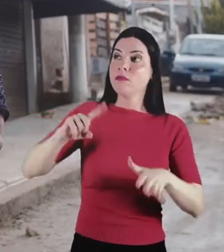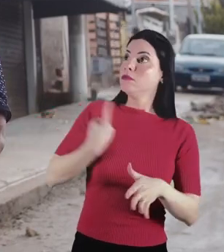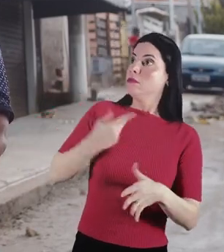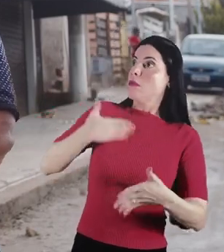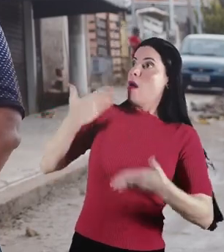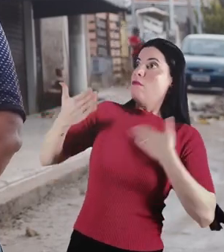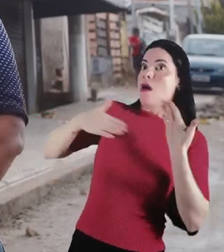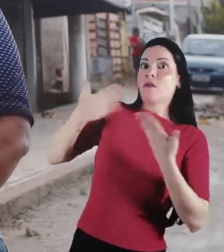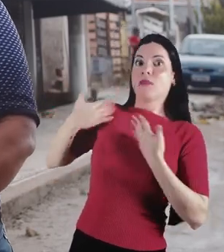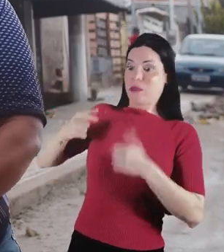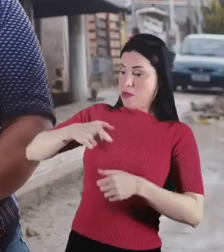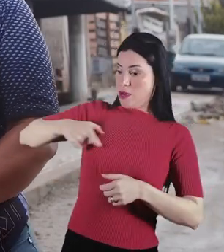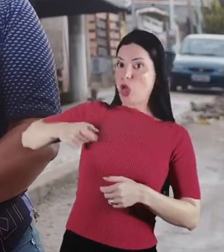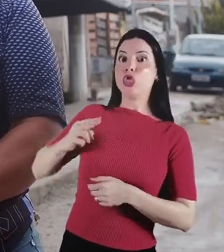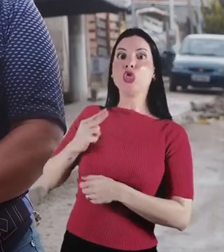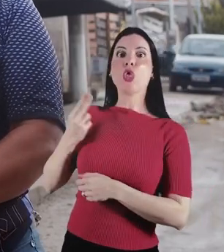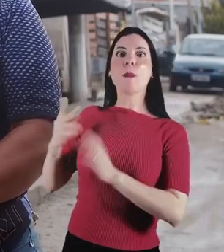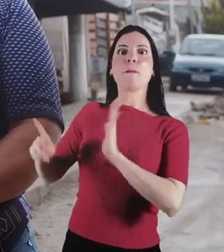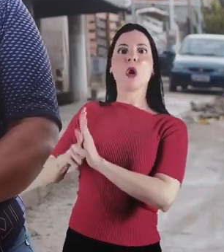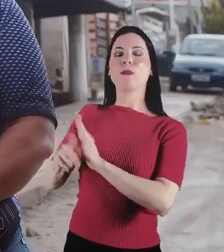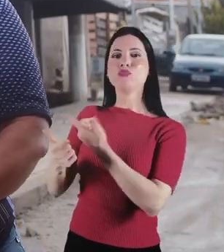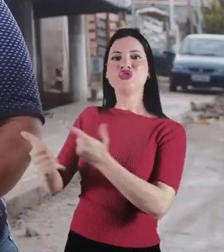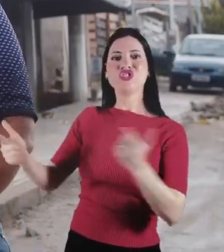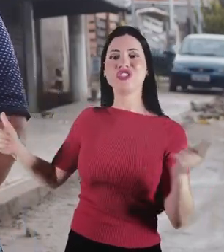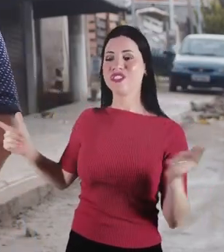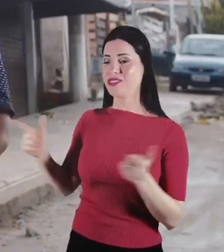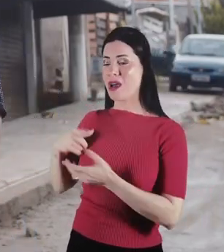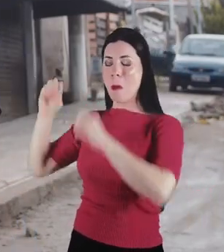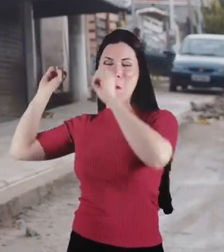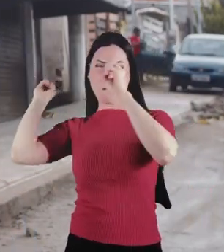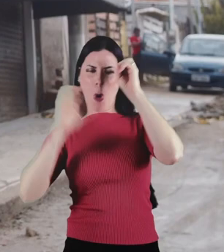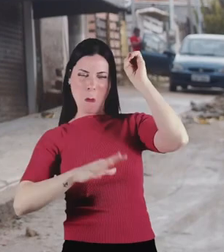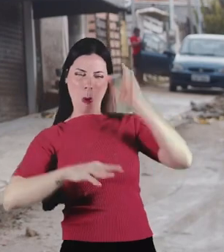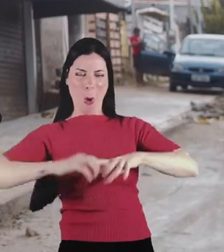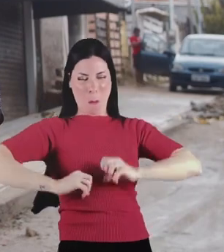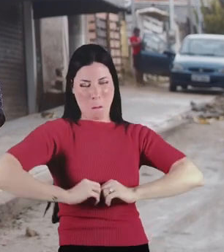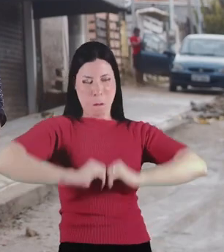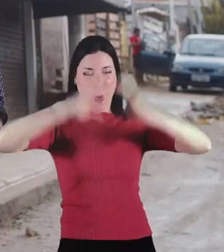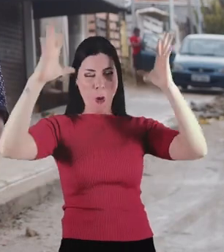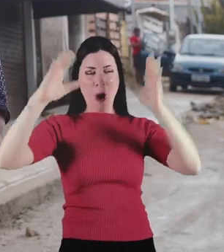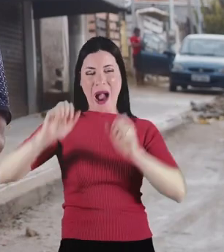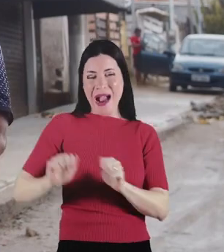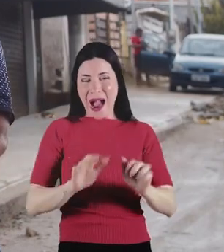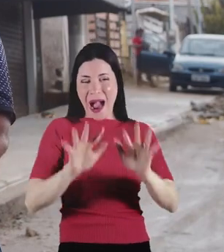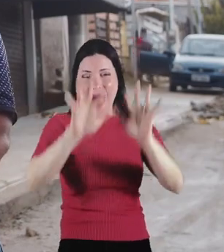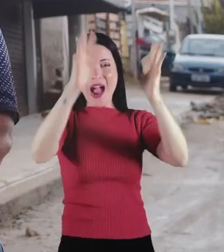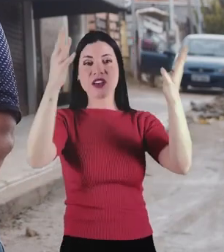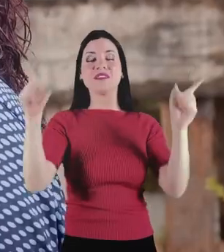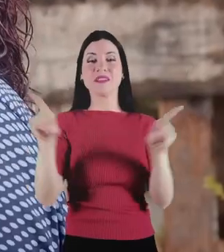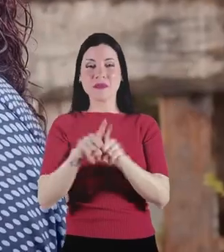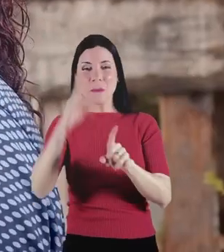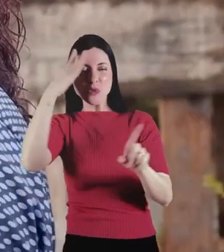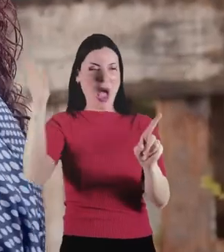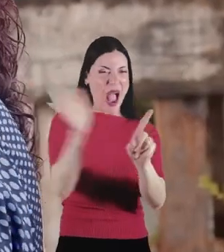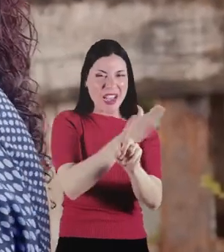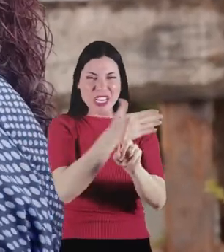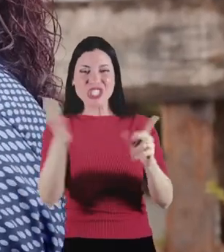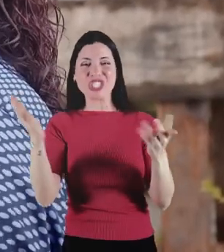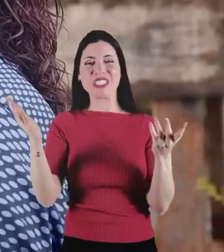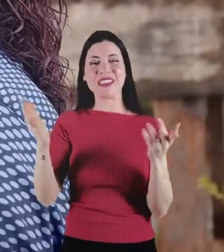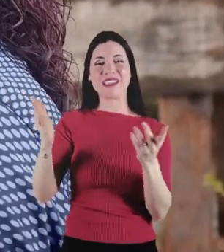eles estavam sem as identificações, e atacaram a gente com bomba, gás, teve